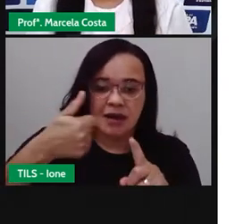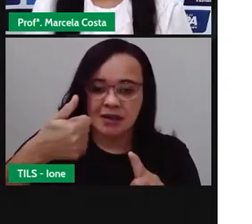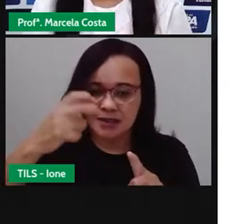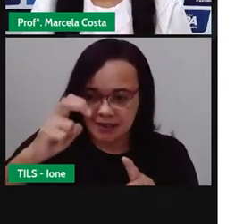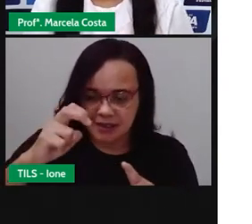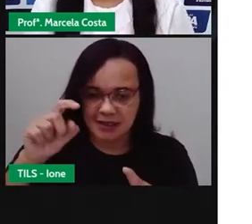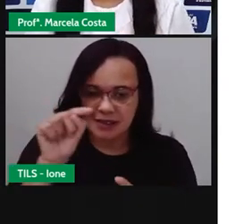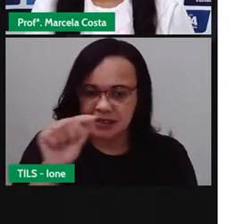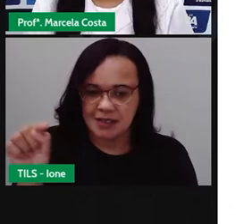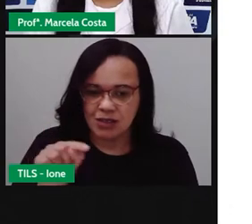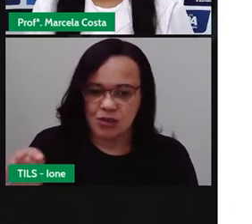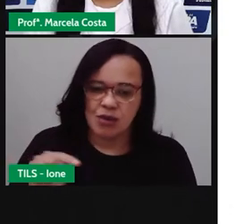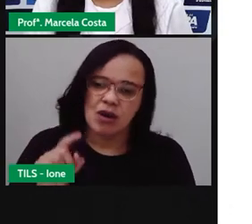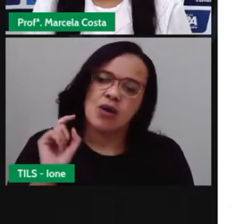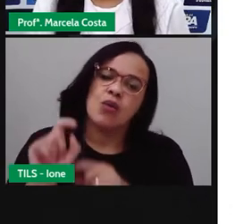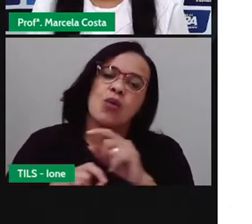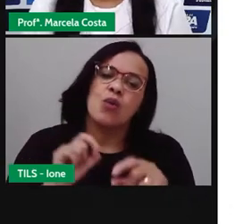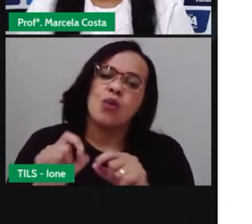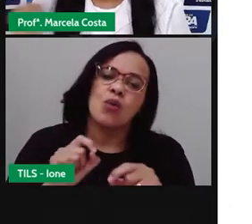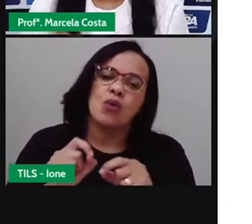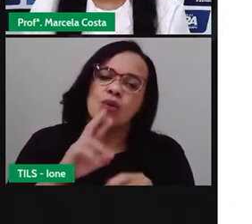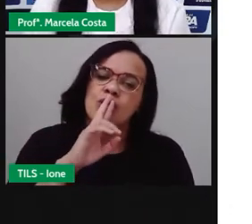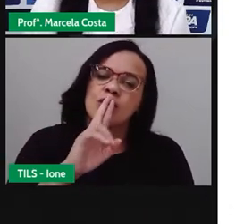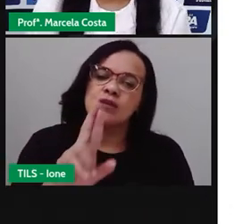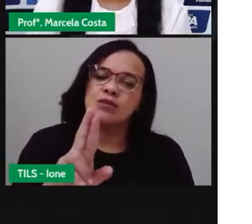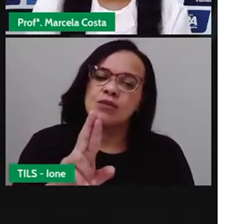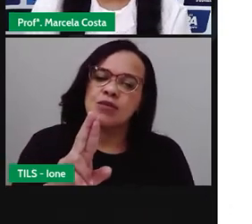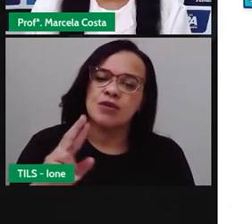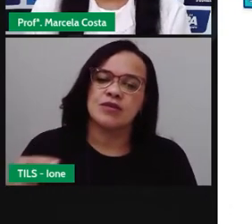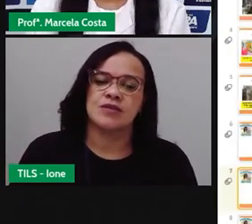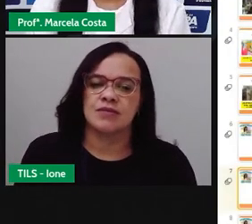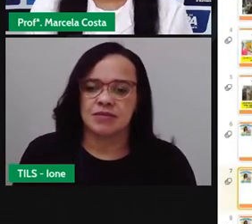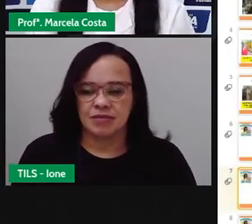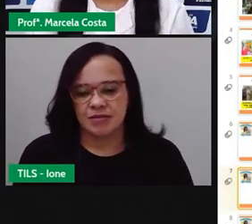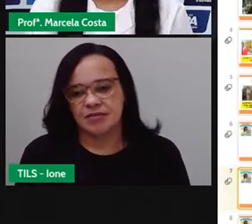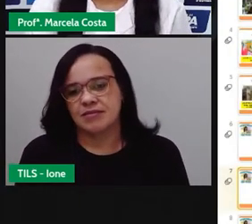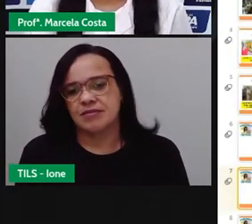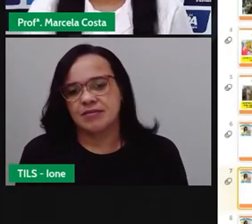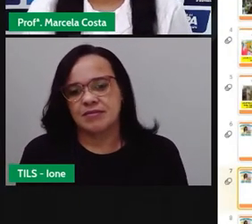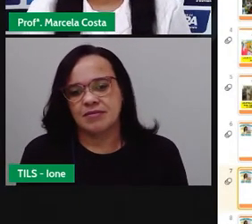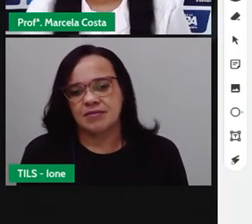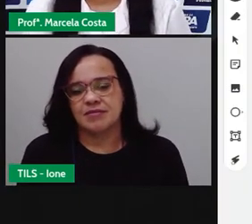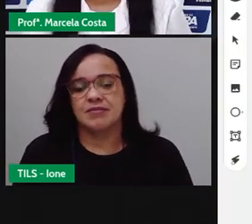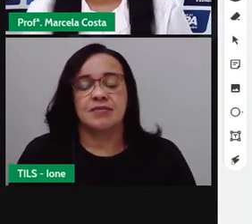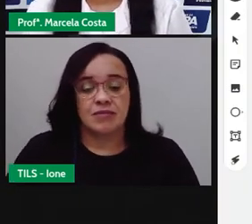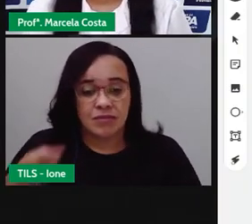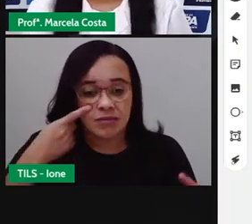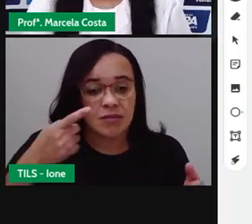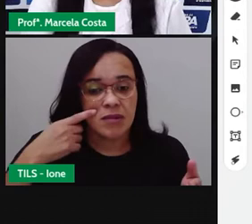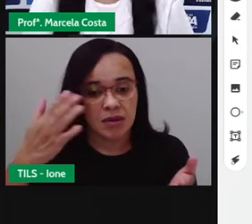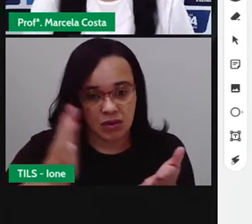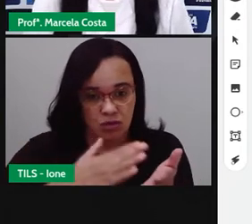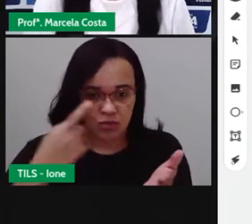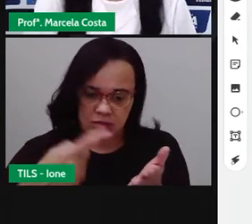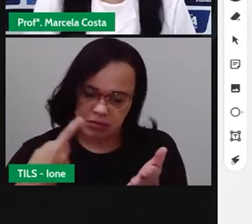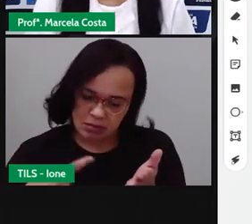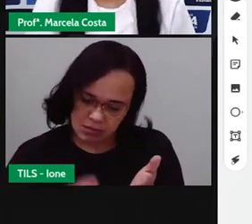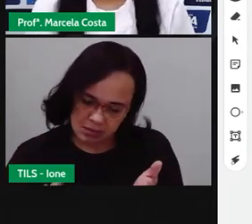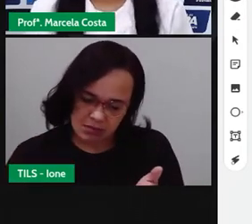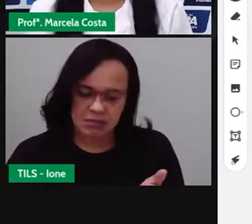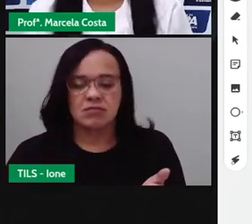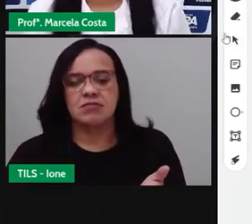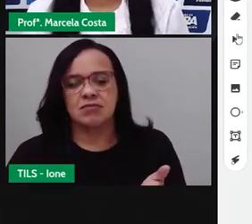vamos ver aqui o resultado, venho aqui, ó, no caderno, mostrar para você.